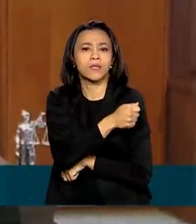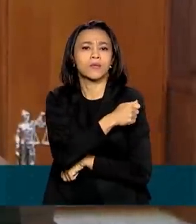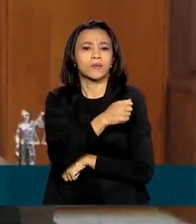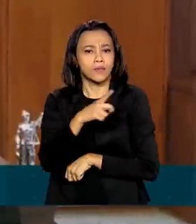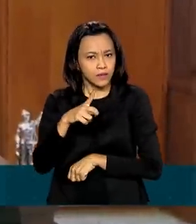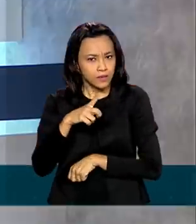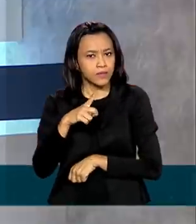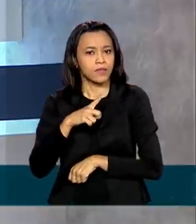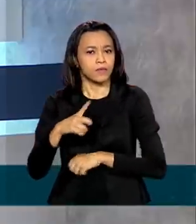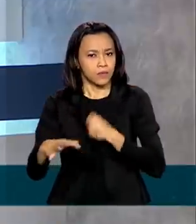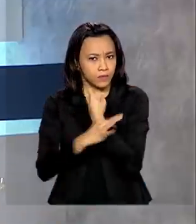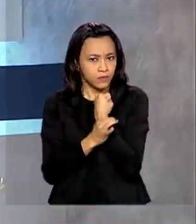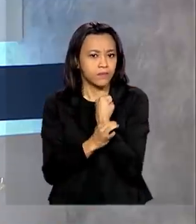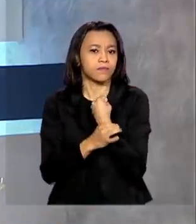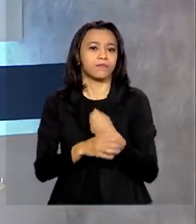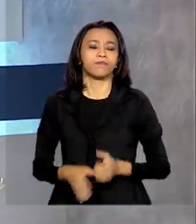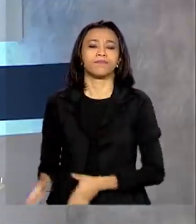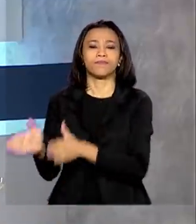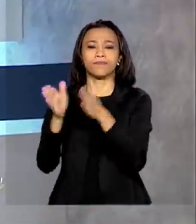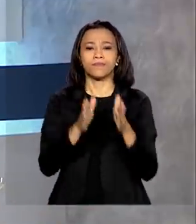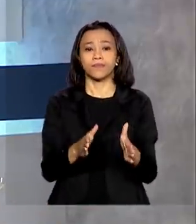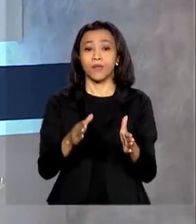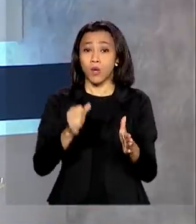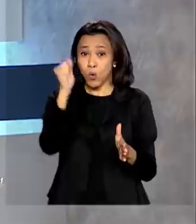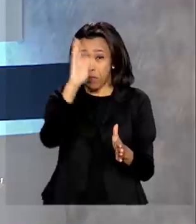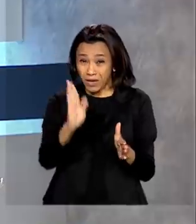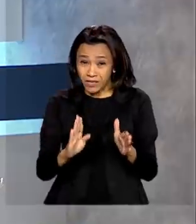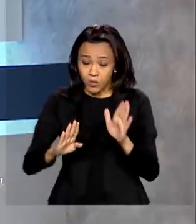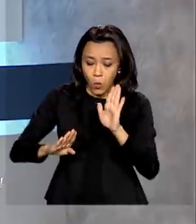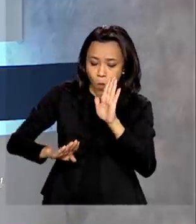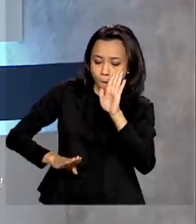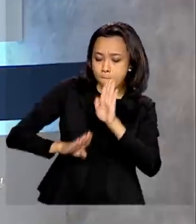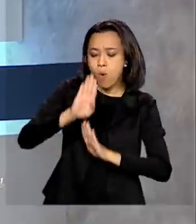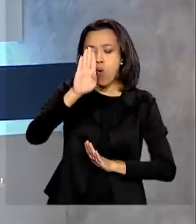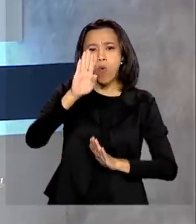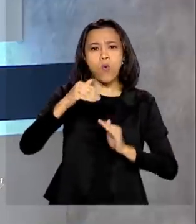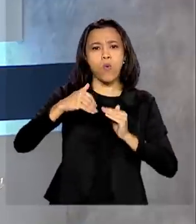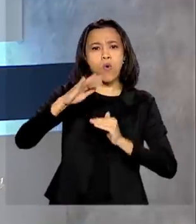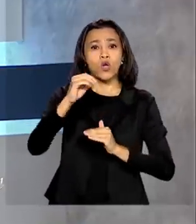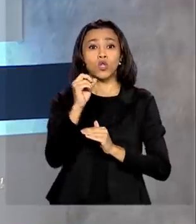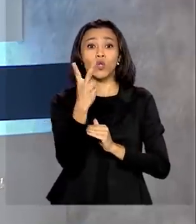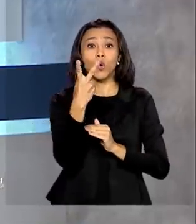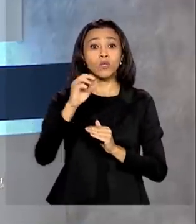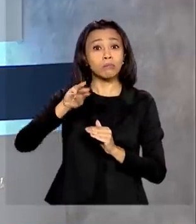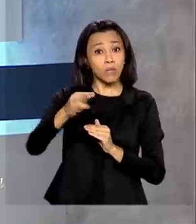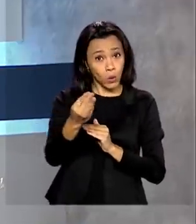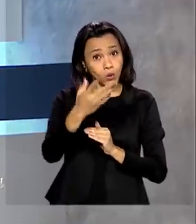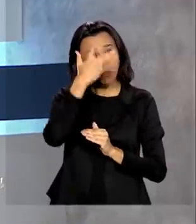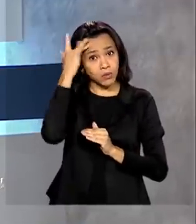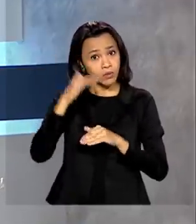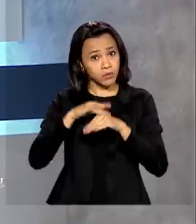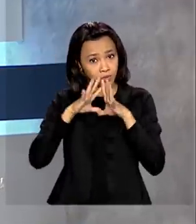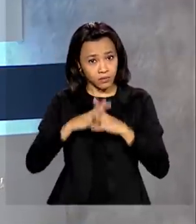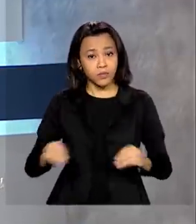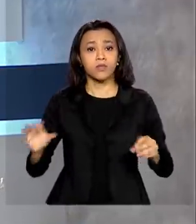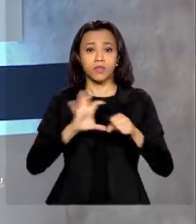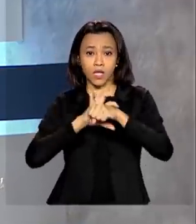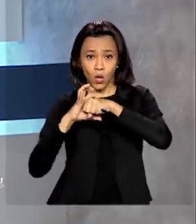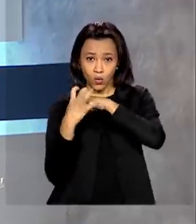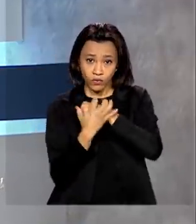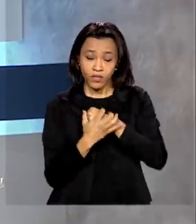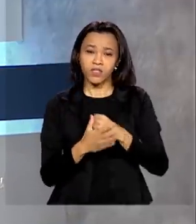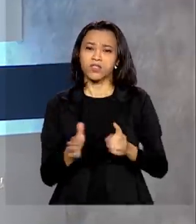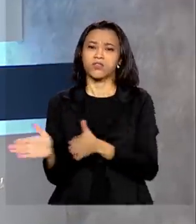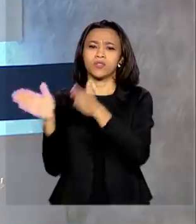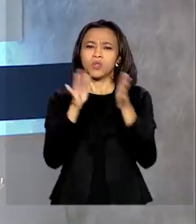profilaxia. O Brasil ultrapassou nessa quarta-feira 2 milhões de recuperados da Covid-19. O número de